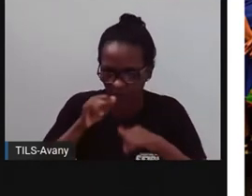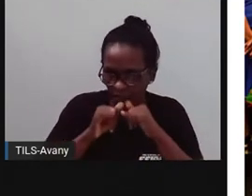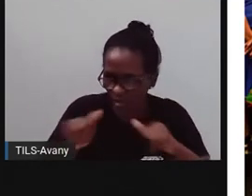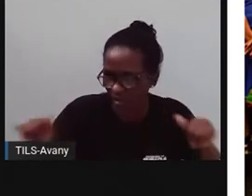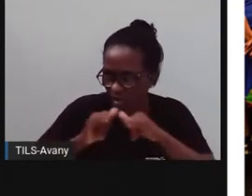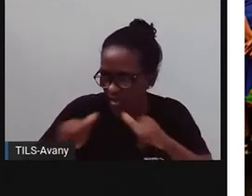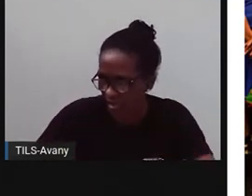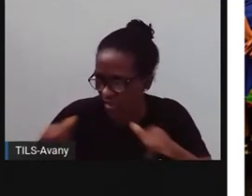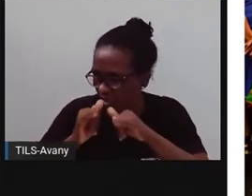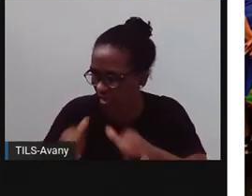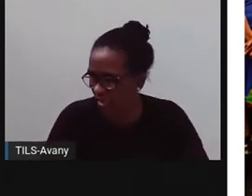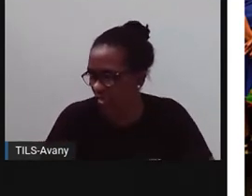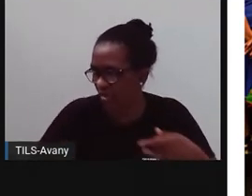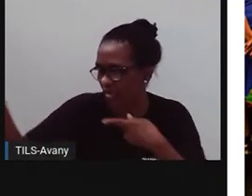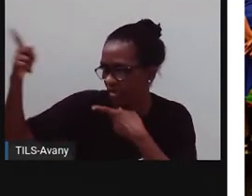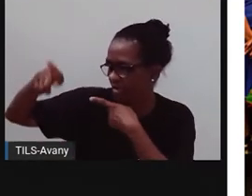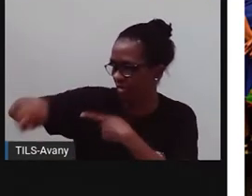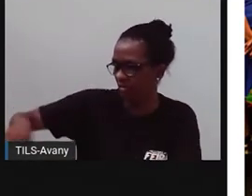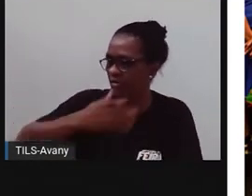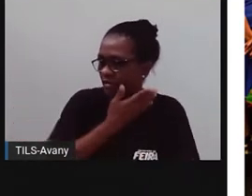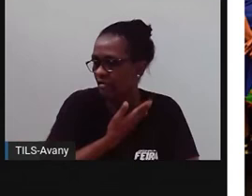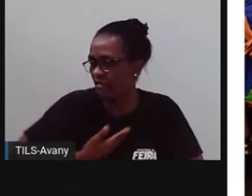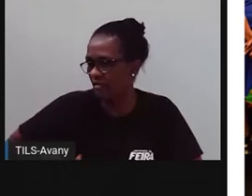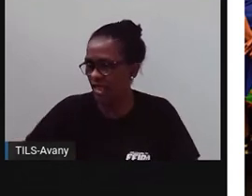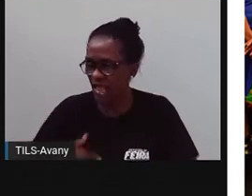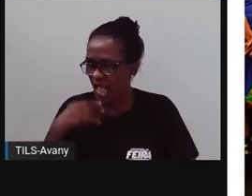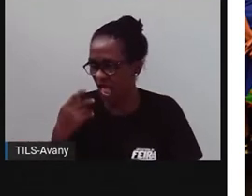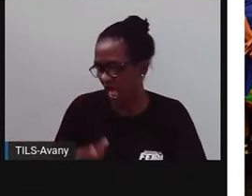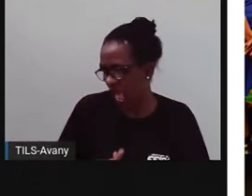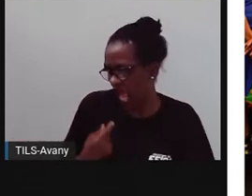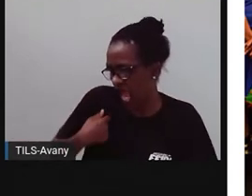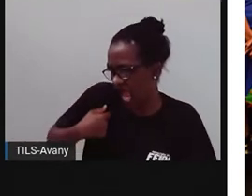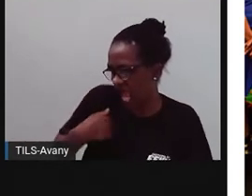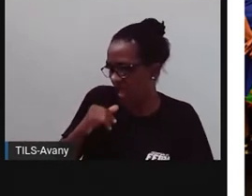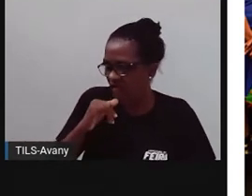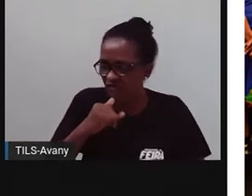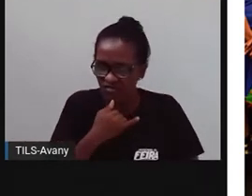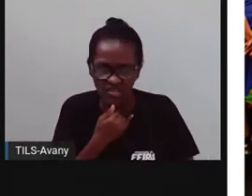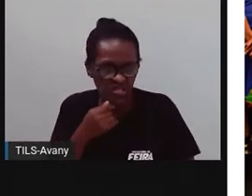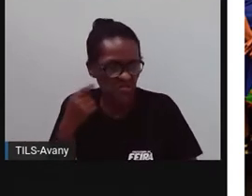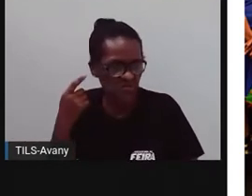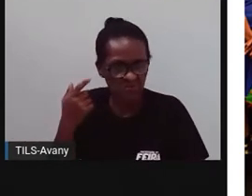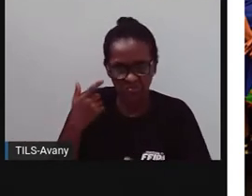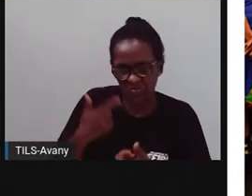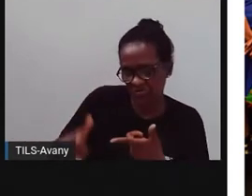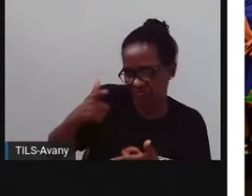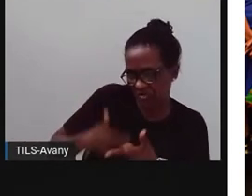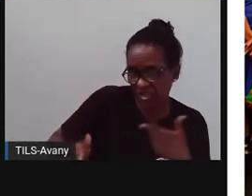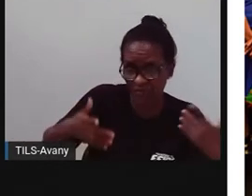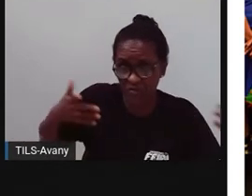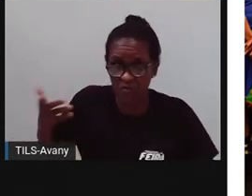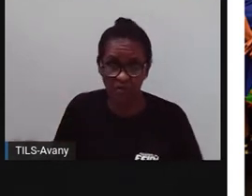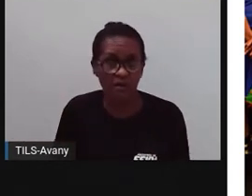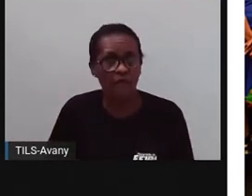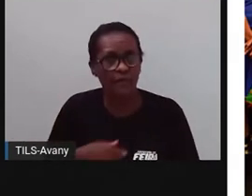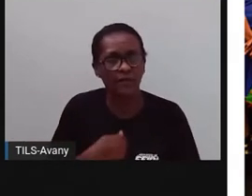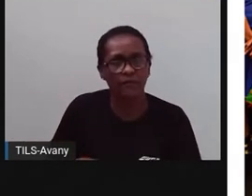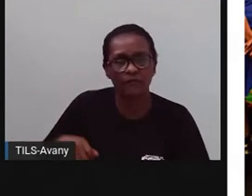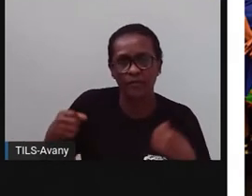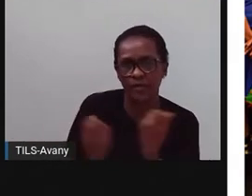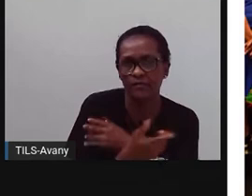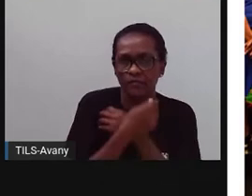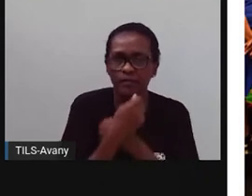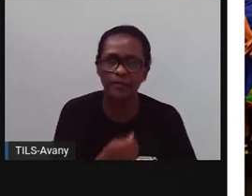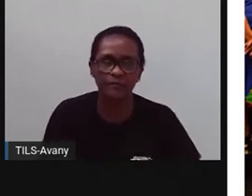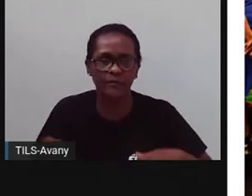né? O que é isso, pró? As pessoas falam aquilo que elas não estão contentes, seja com a política, seja com o futebol, né? Então,